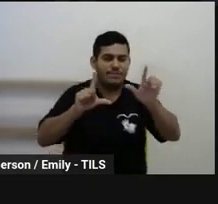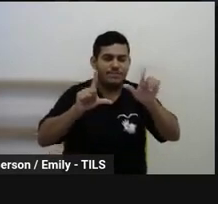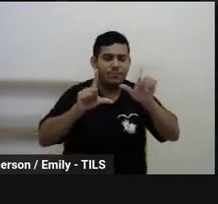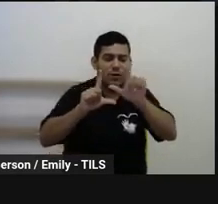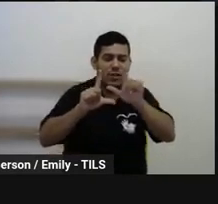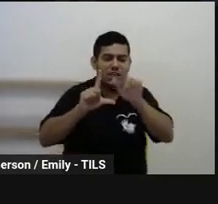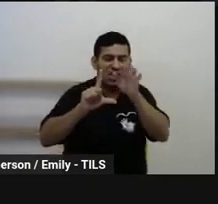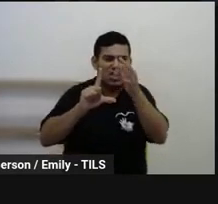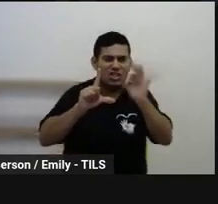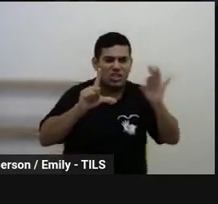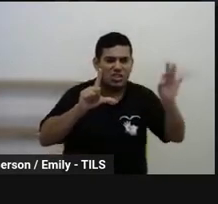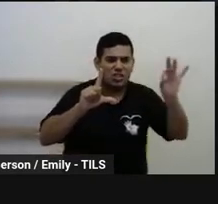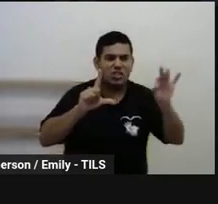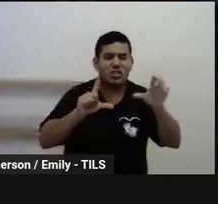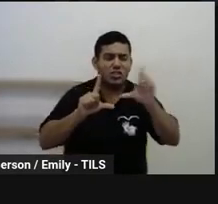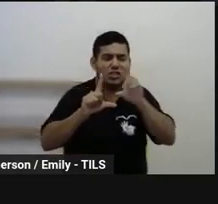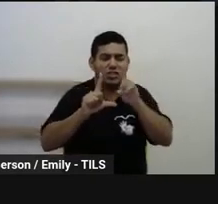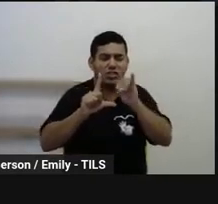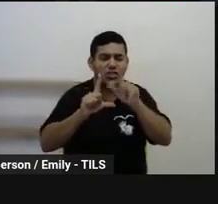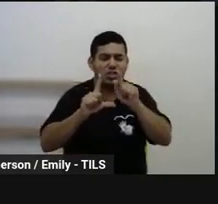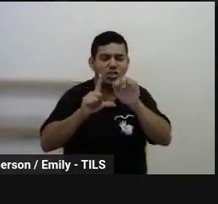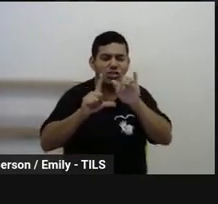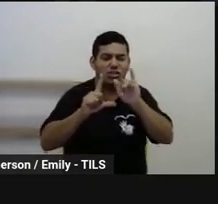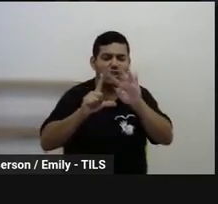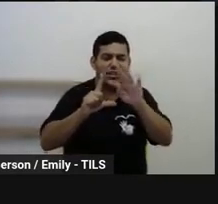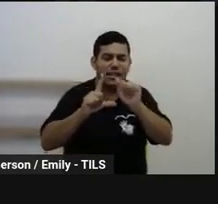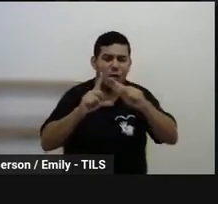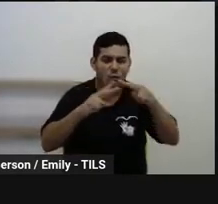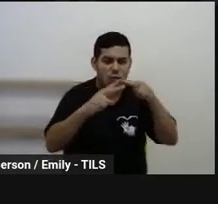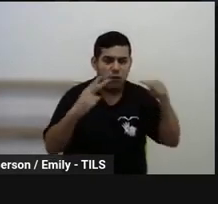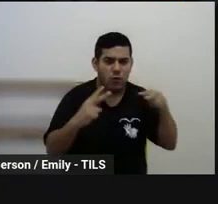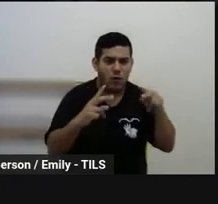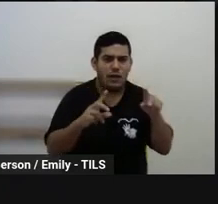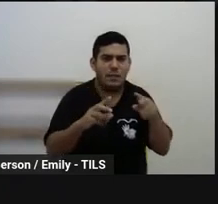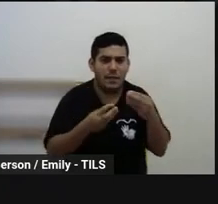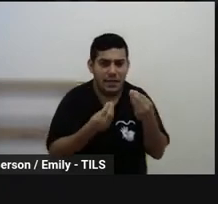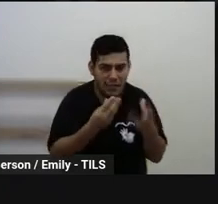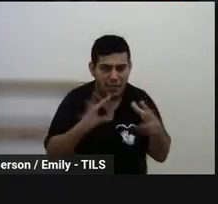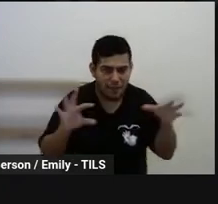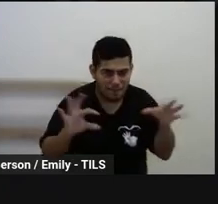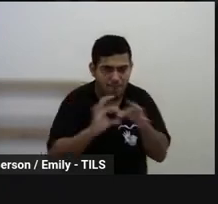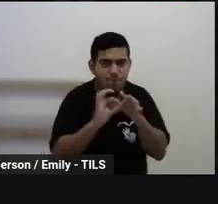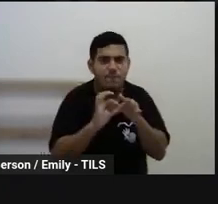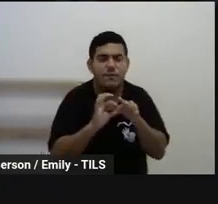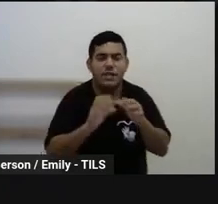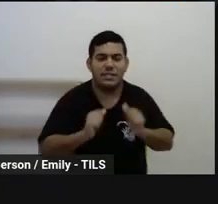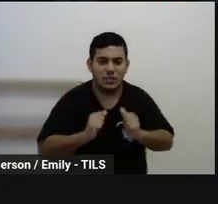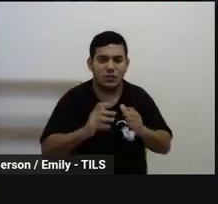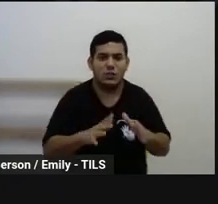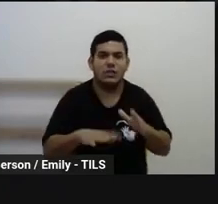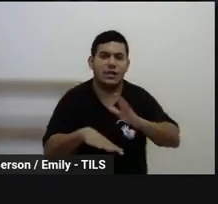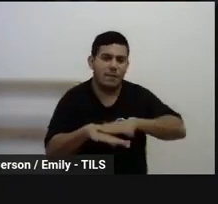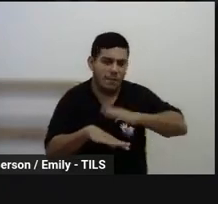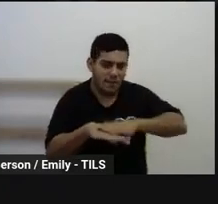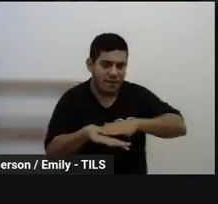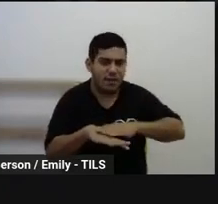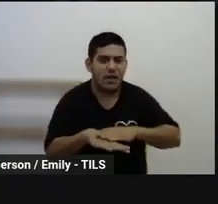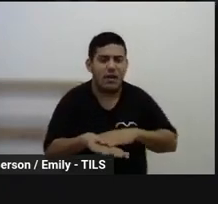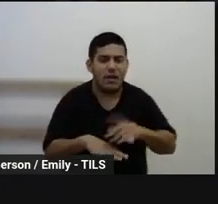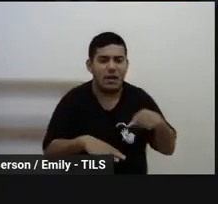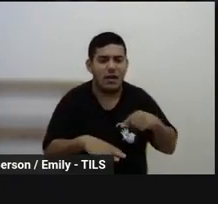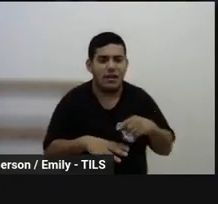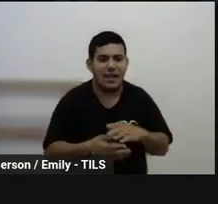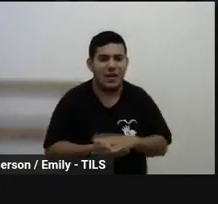materiais que estão chegando aí. Então, o que a gente puder integrar isso também nas ações dos estudantes, né? Em que eles se